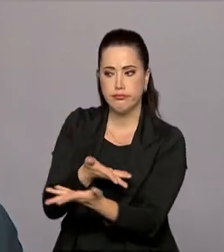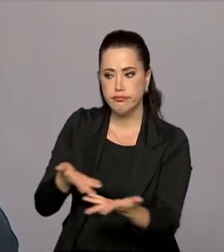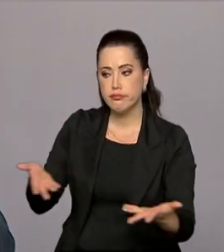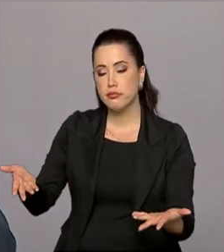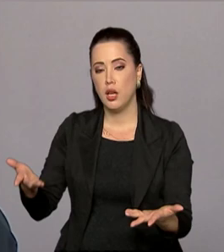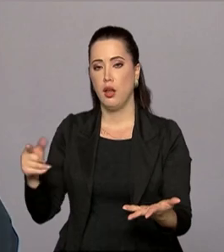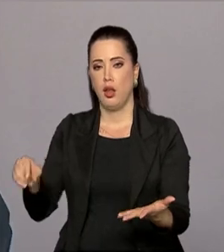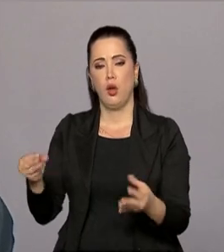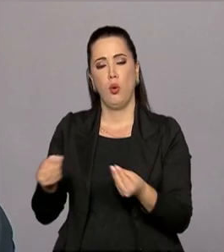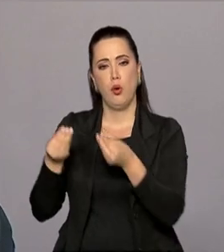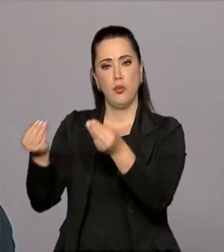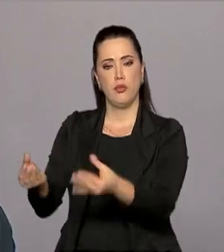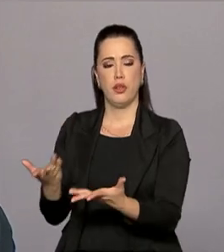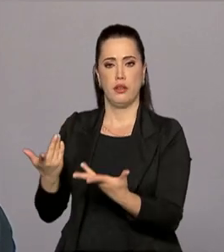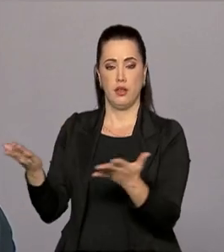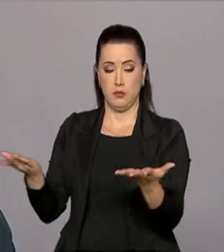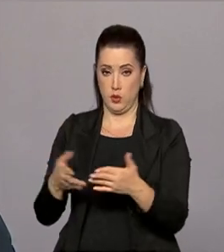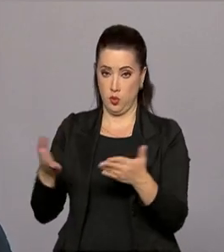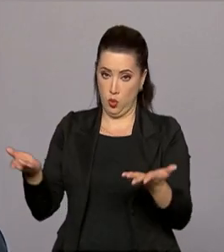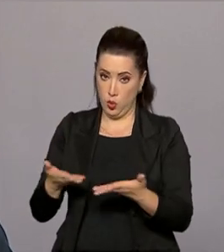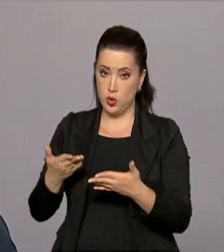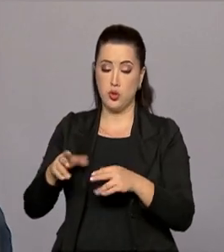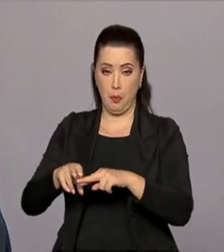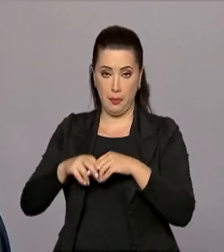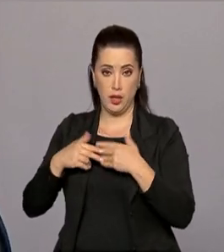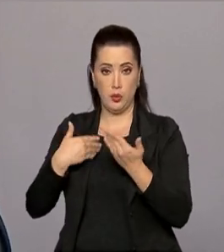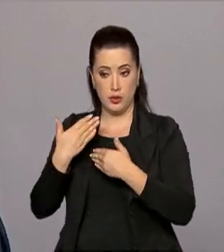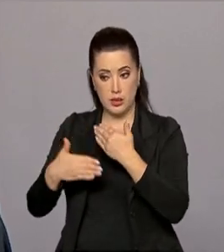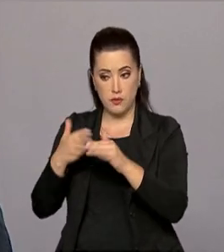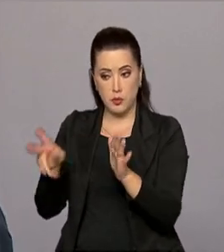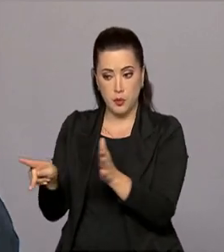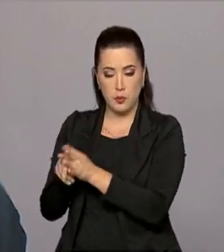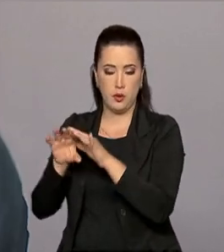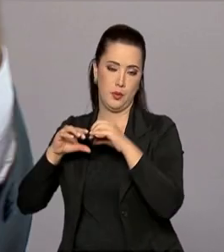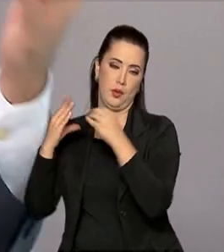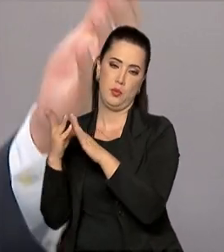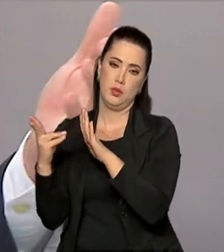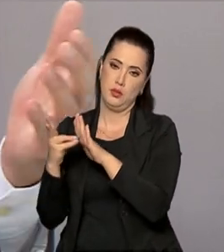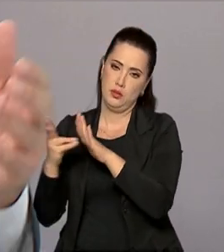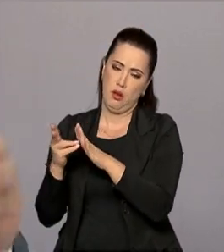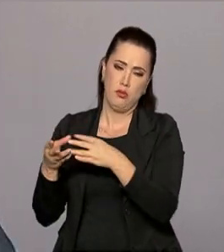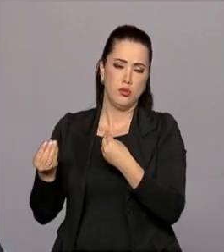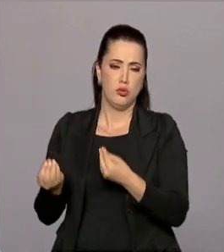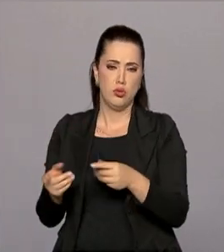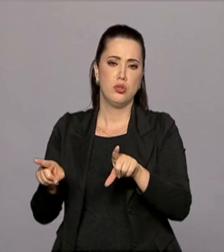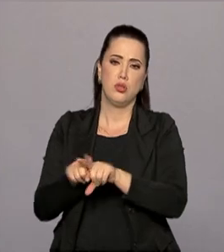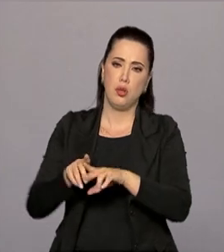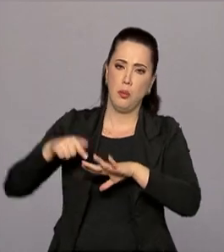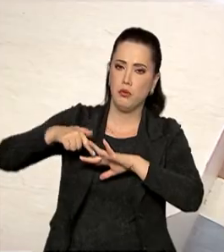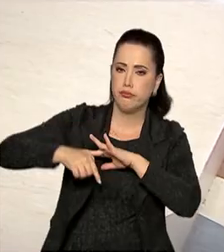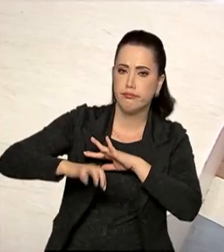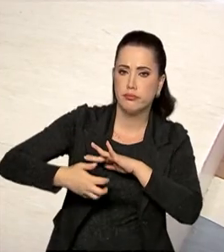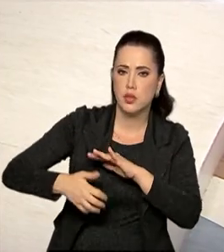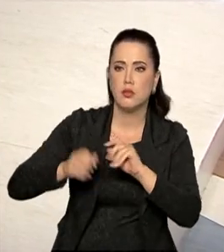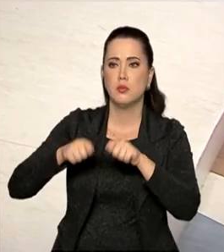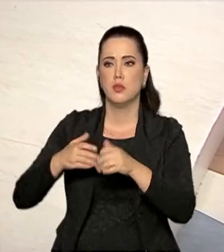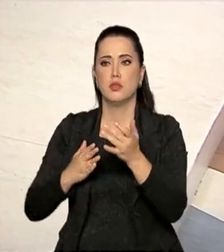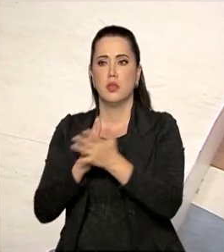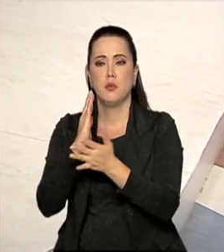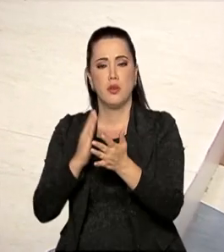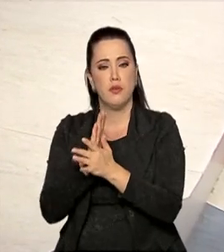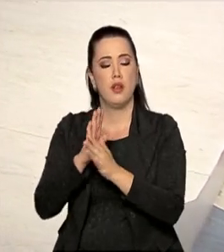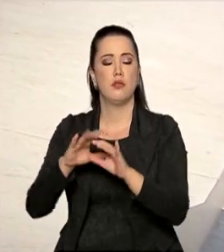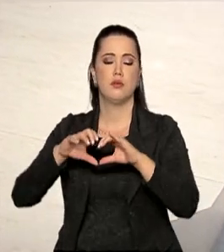ela de uma certa forma pelo étnico desenvolvimento, também por essa questão da mineração que possa vir a ser aprovada no Congresso Nacional,